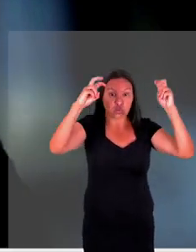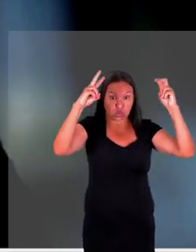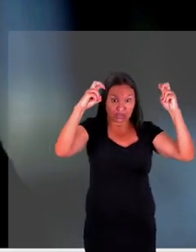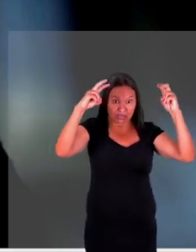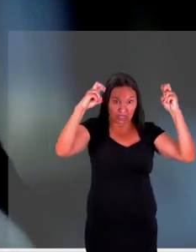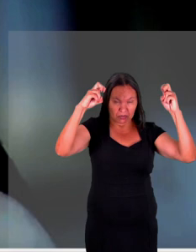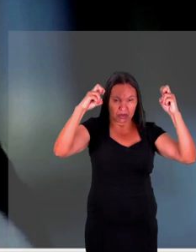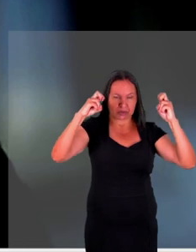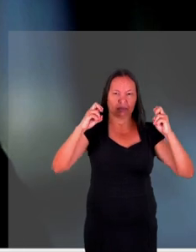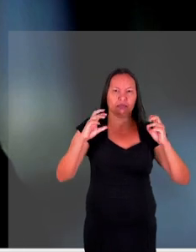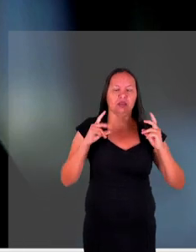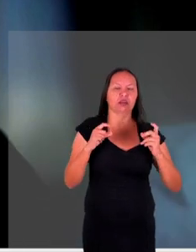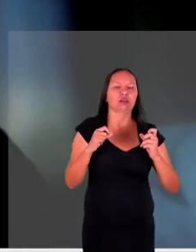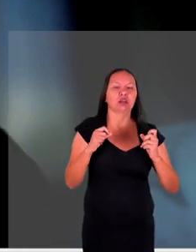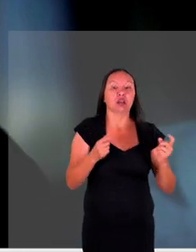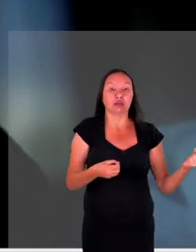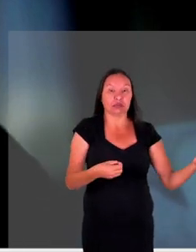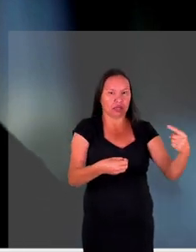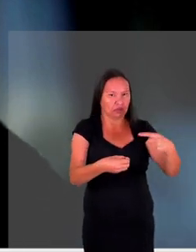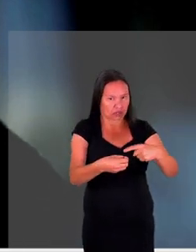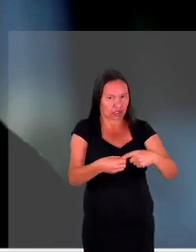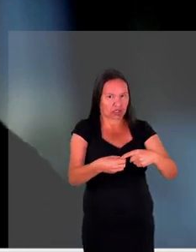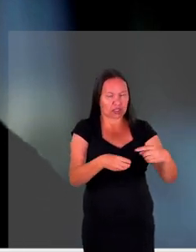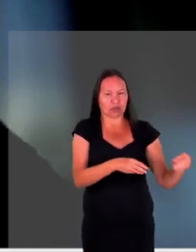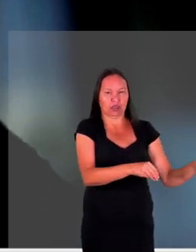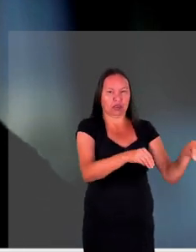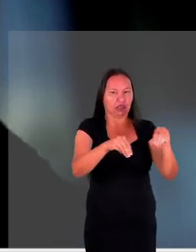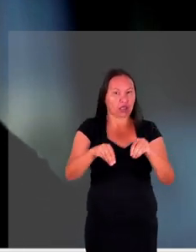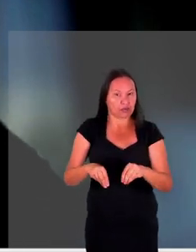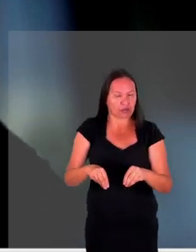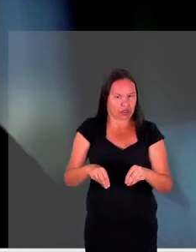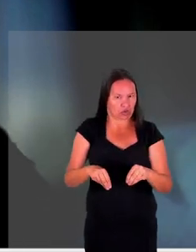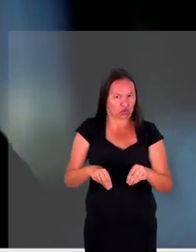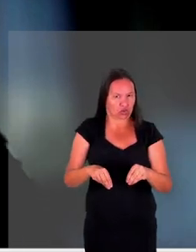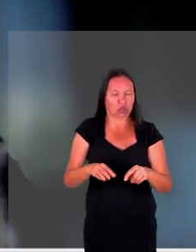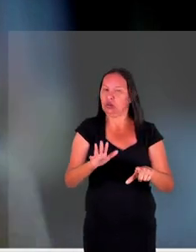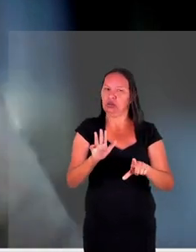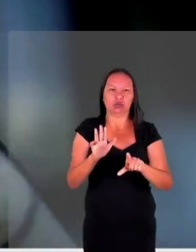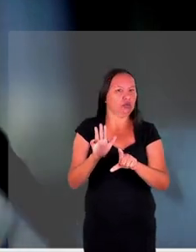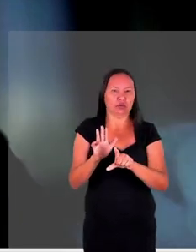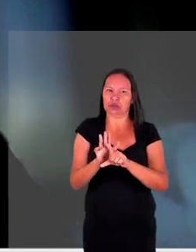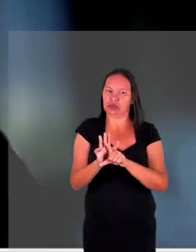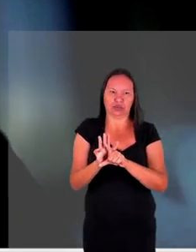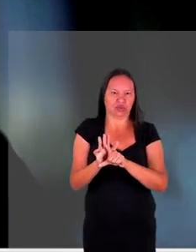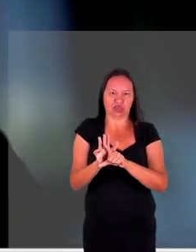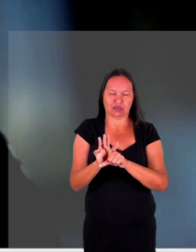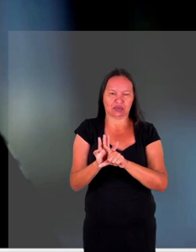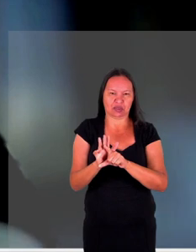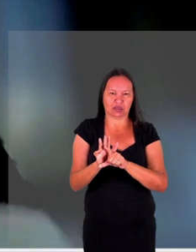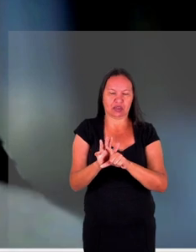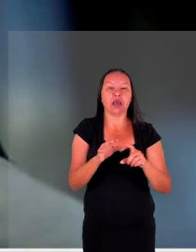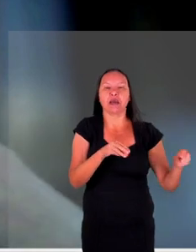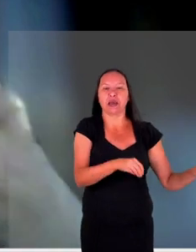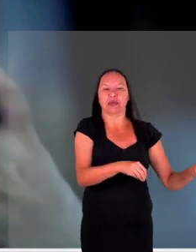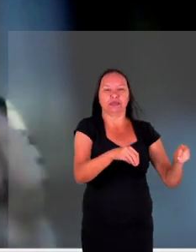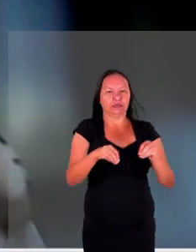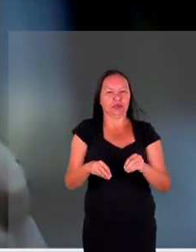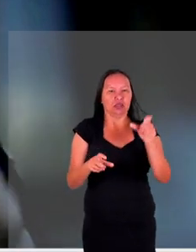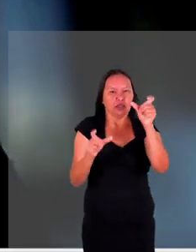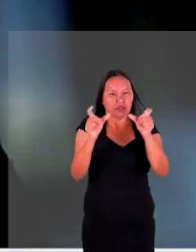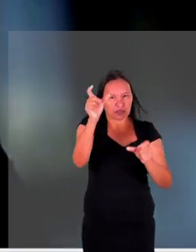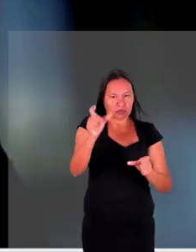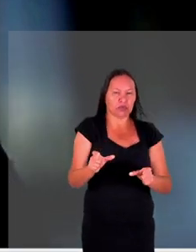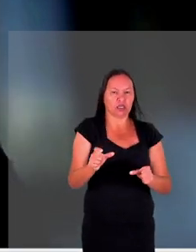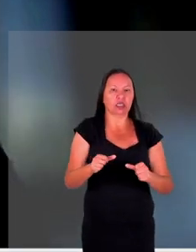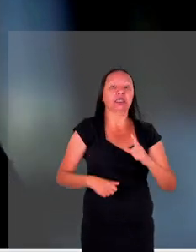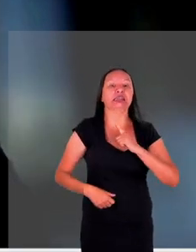na hora de receber um refugiado porque não é só você ter a lei que permite receber alguém no país mas é ter as condições